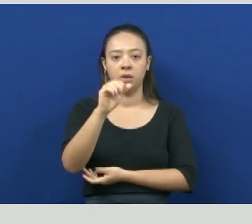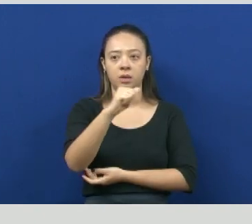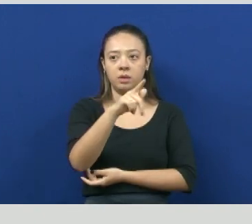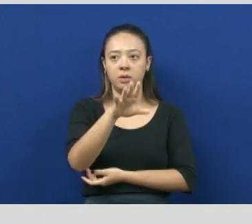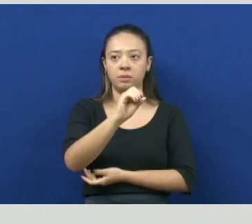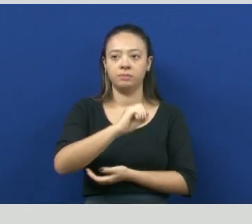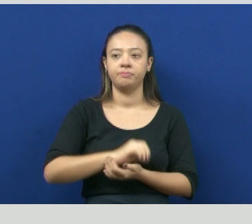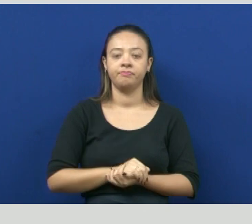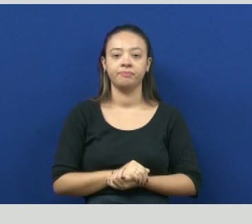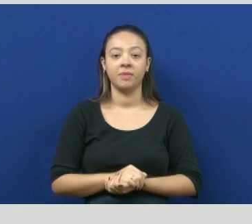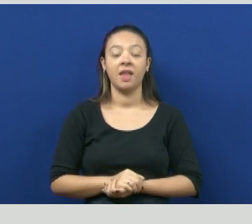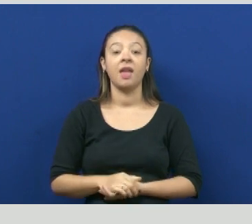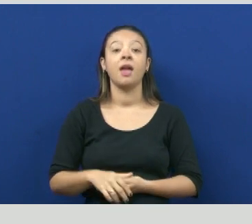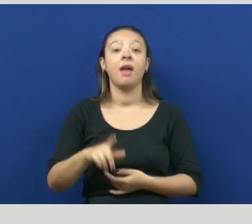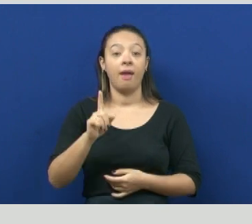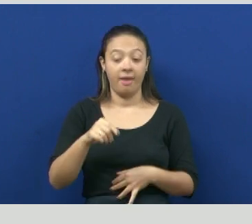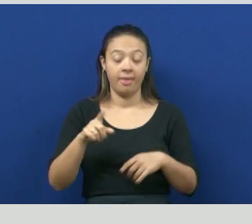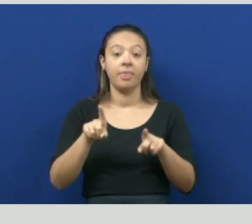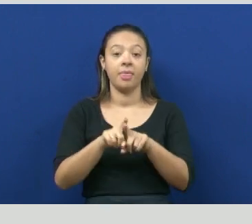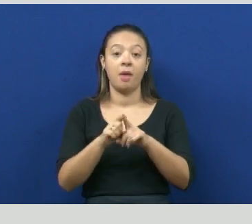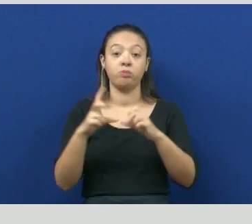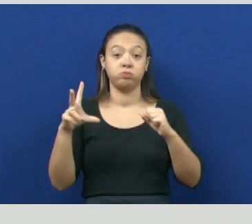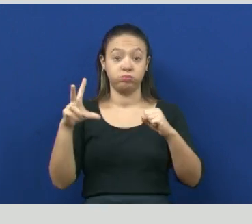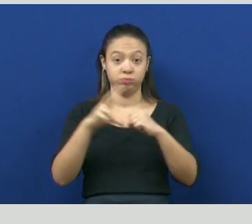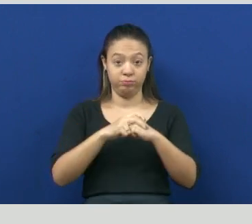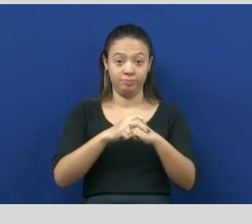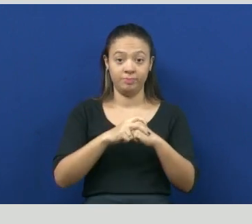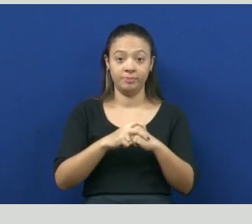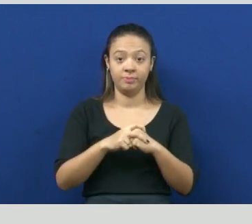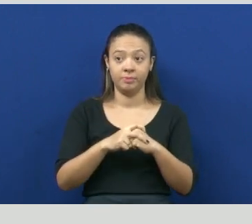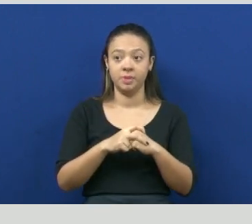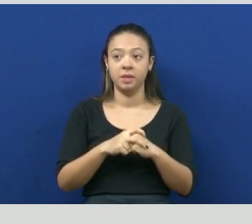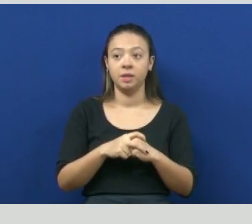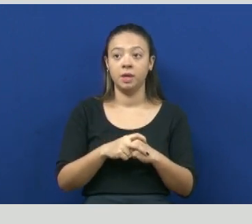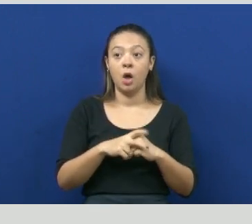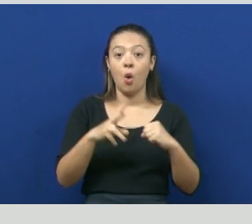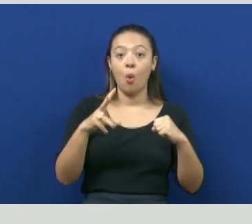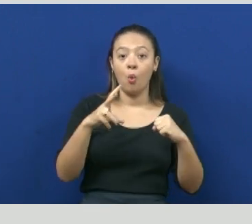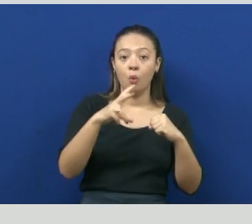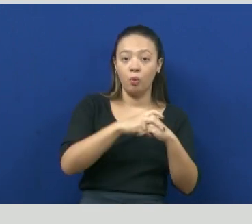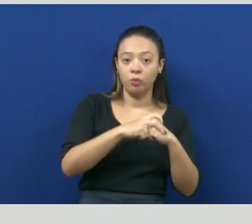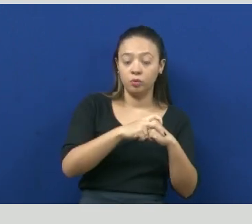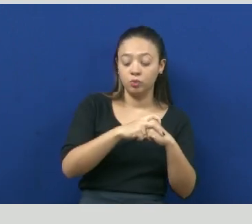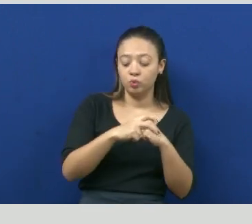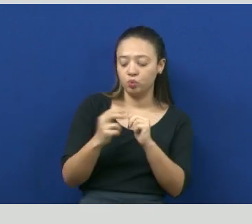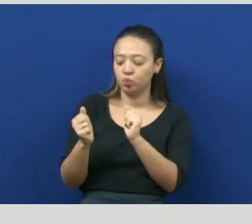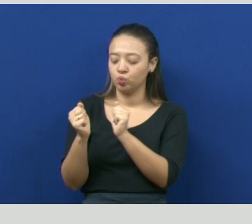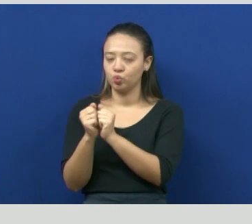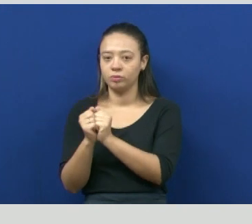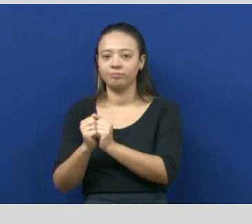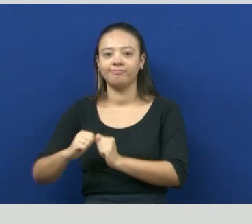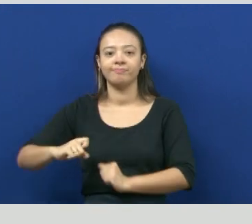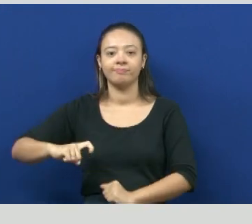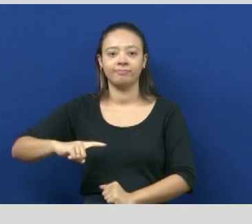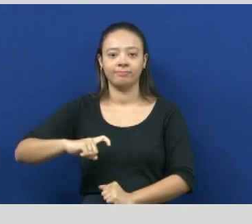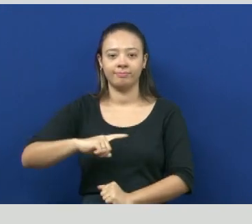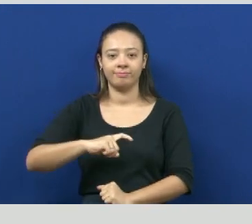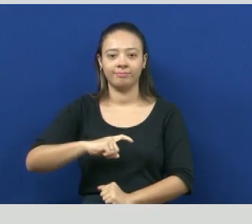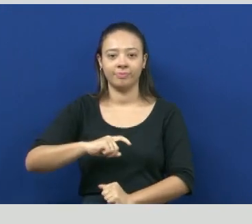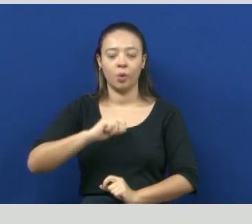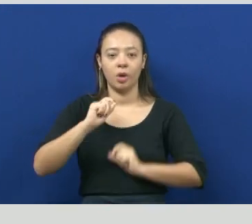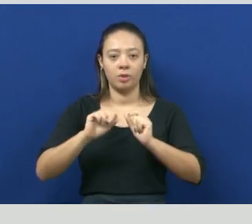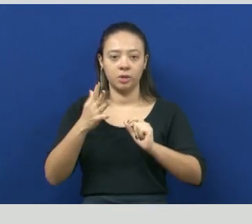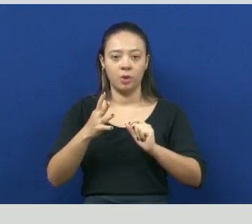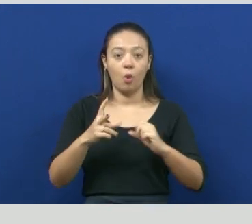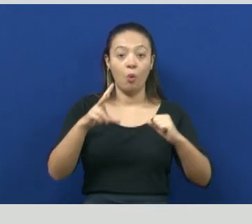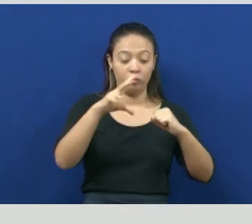vírus oportunista chegou na bactéria e inseriu o seu DNA nesta bactéria.